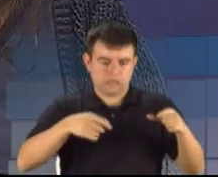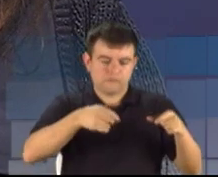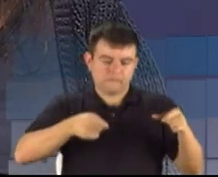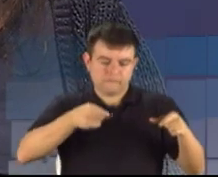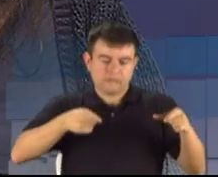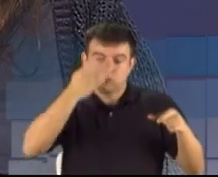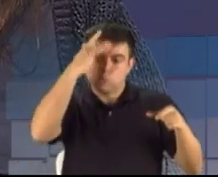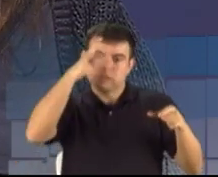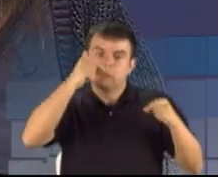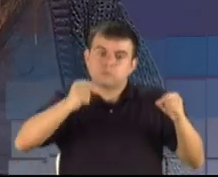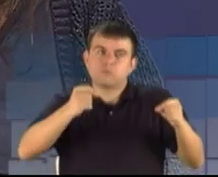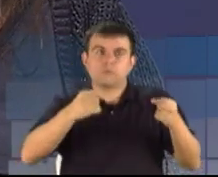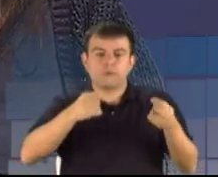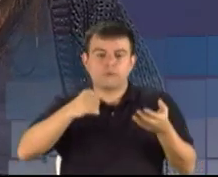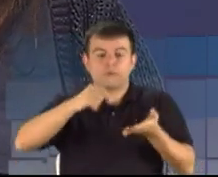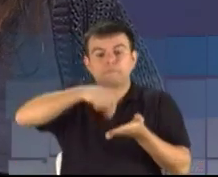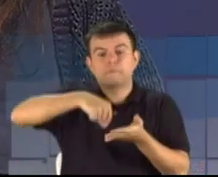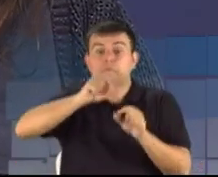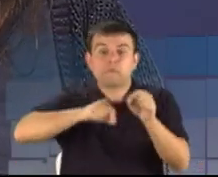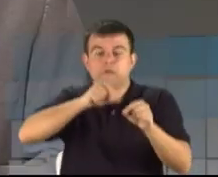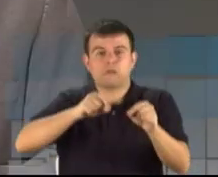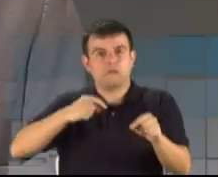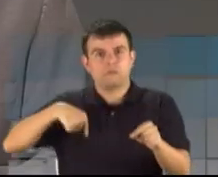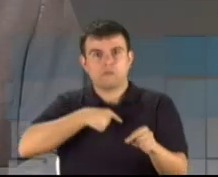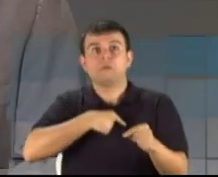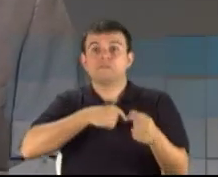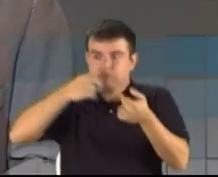a gente vai ter mais dinheiro para investir em saúde e educação. Tempo esgotado, candidato?